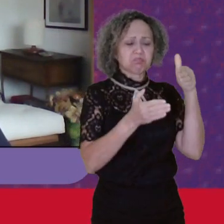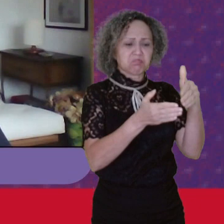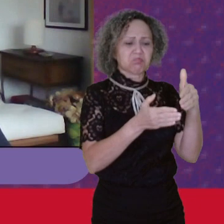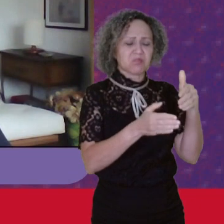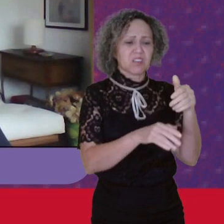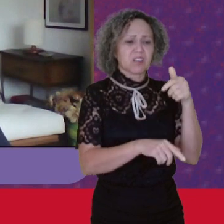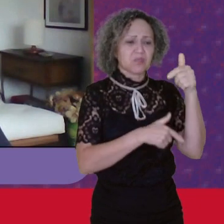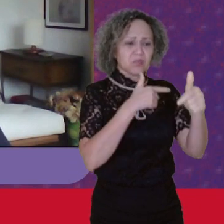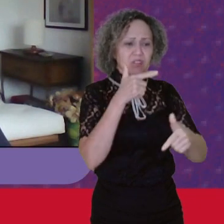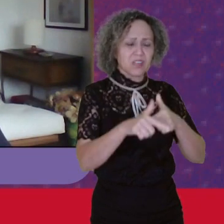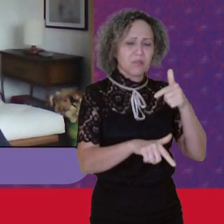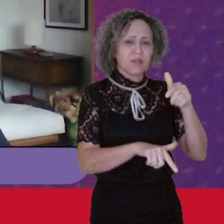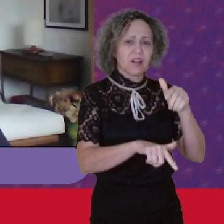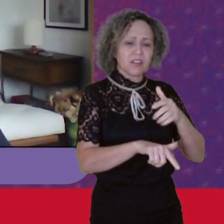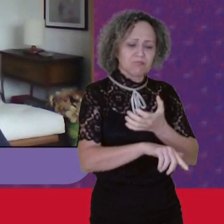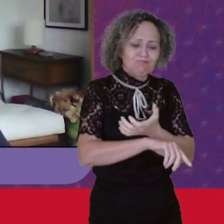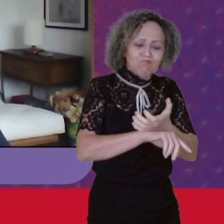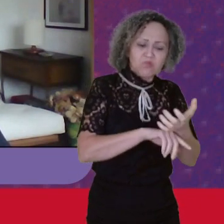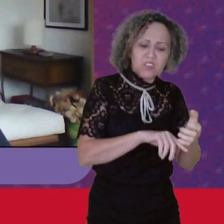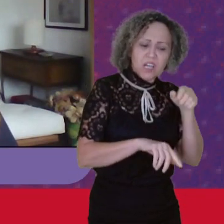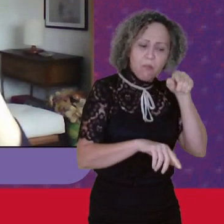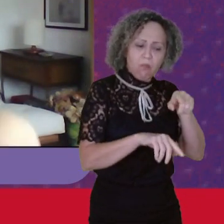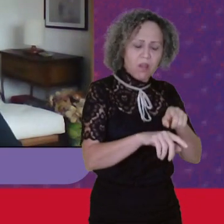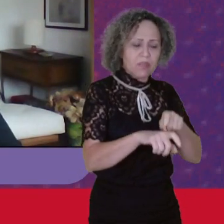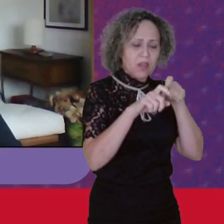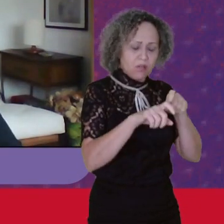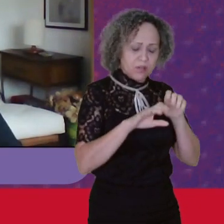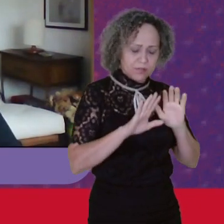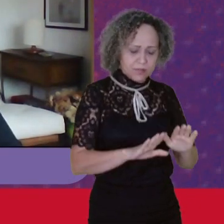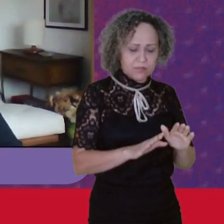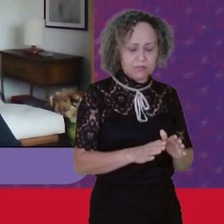campo E eu passo Para a Carmen Agora para continuar Os comentários